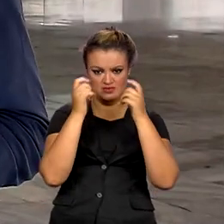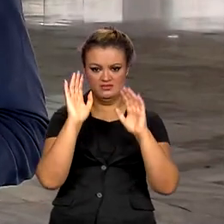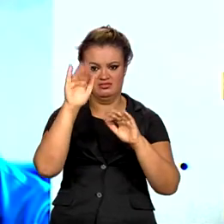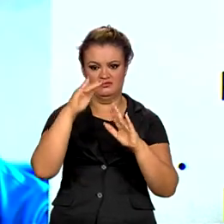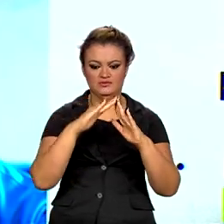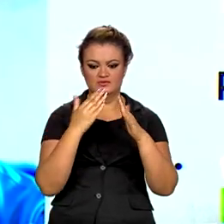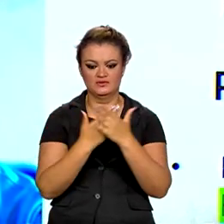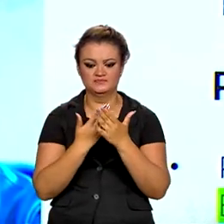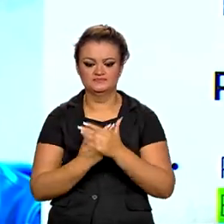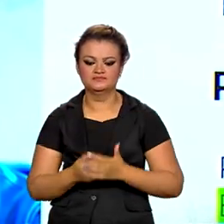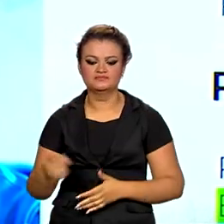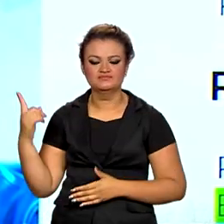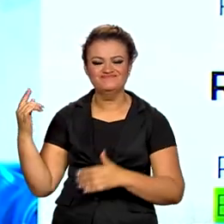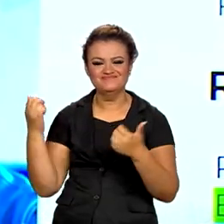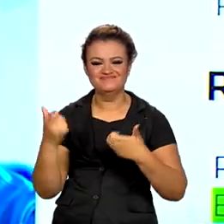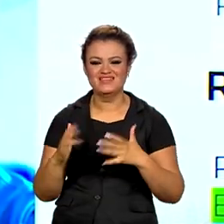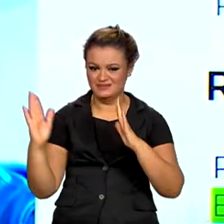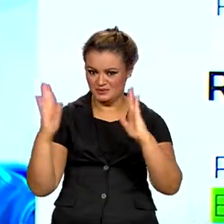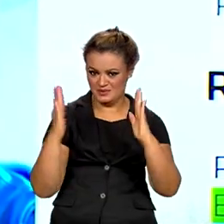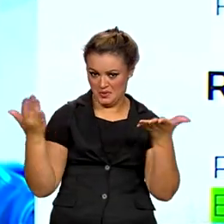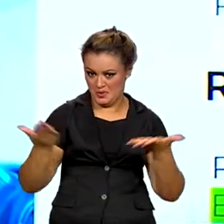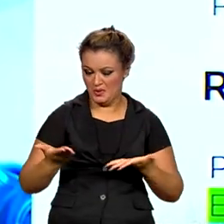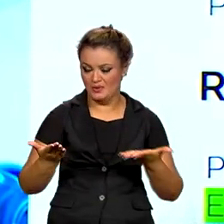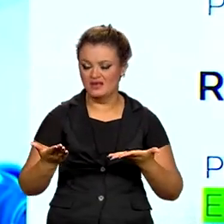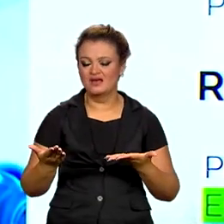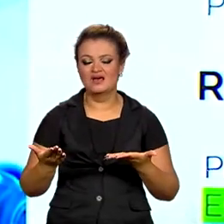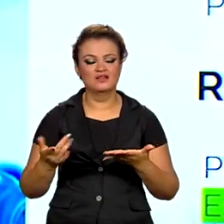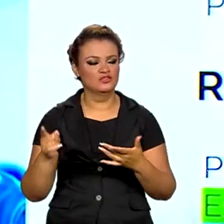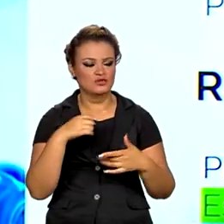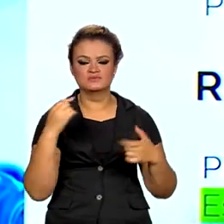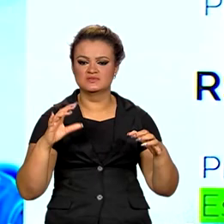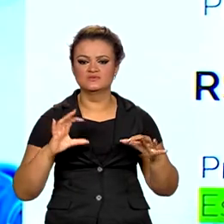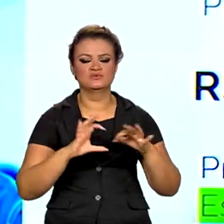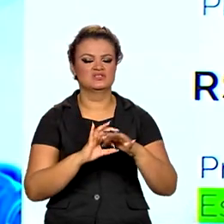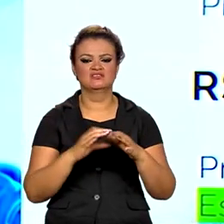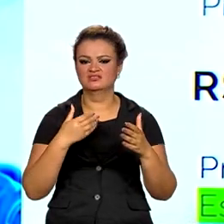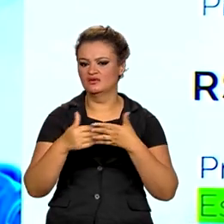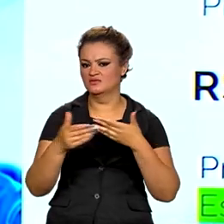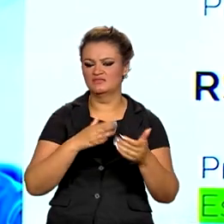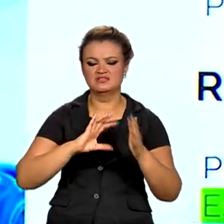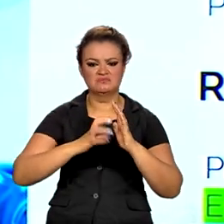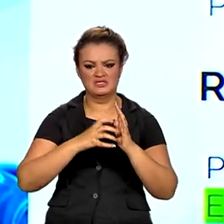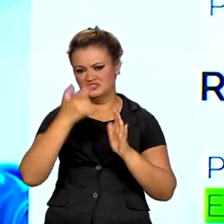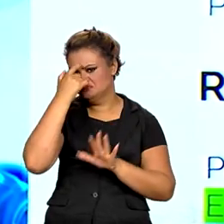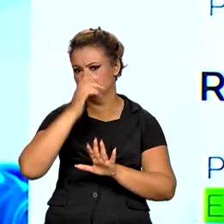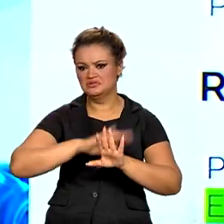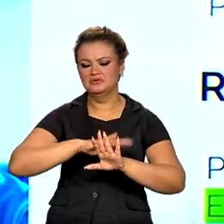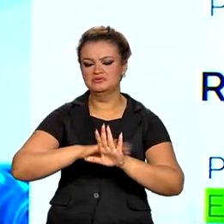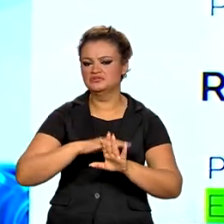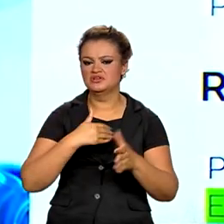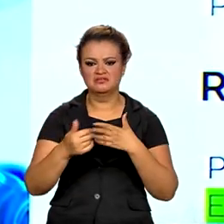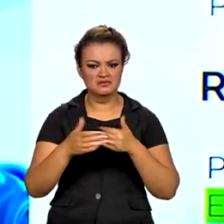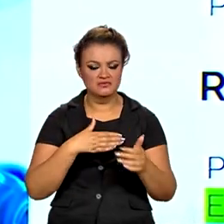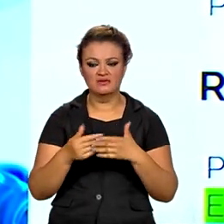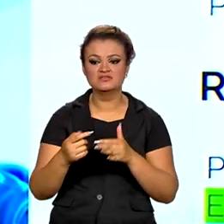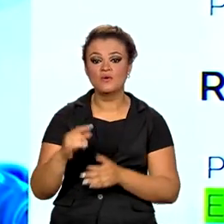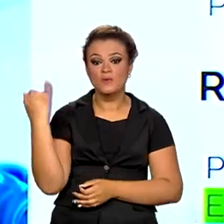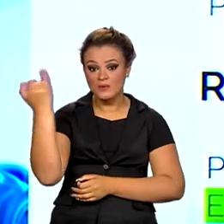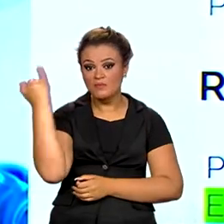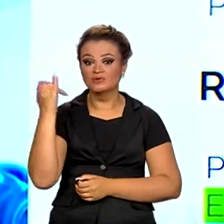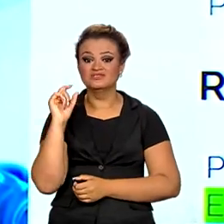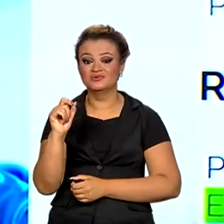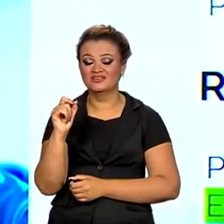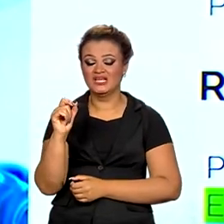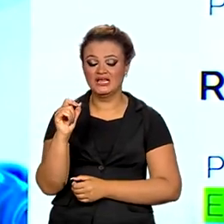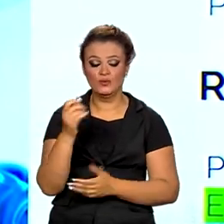escolas. Esse é o momento de nos unirmos a todos, independente de questões políticas, partidárias ou ideológicas, o que está em jogo é a vida de